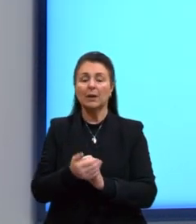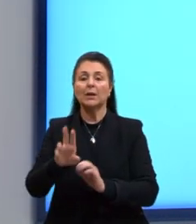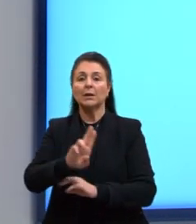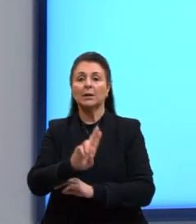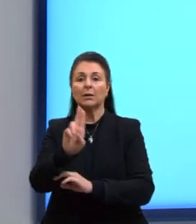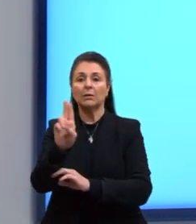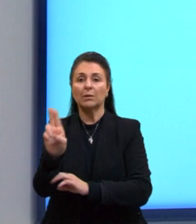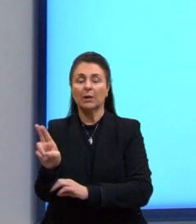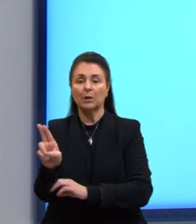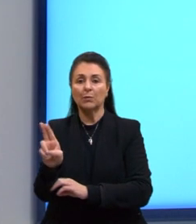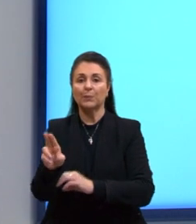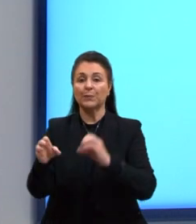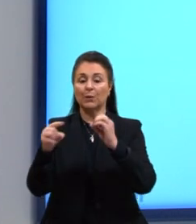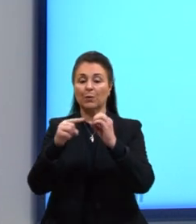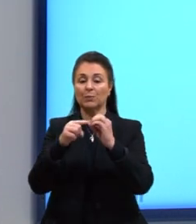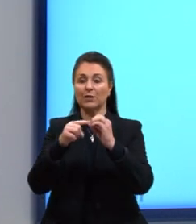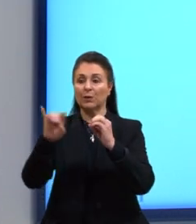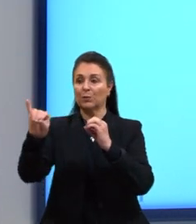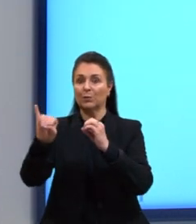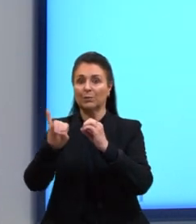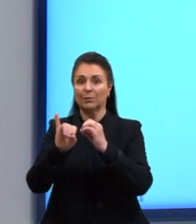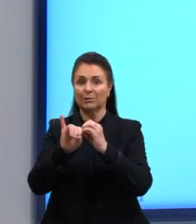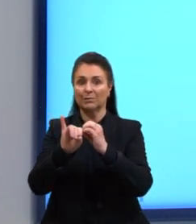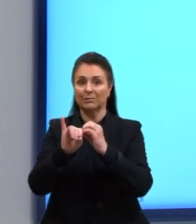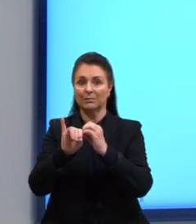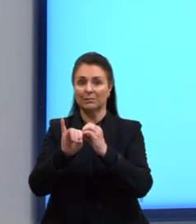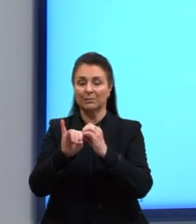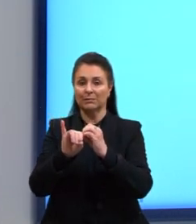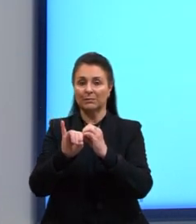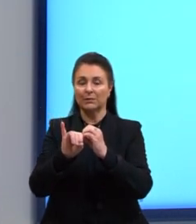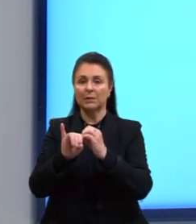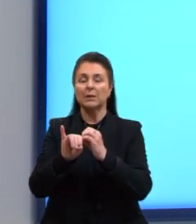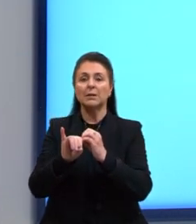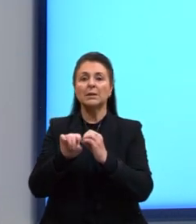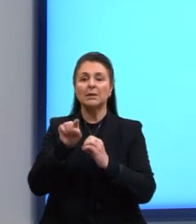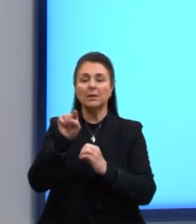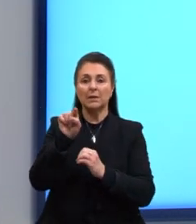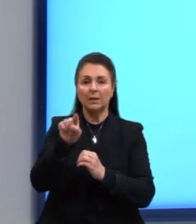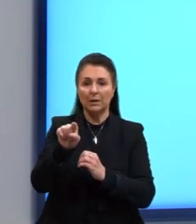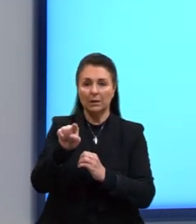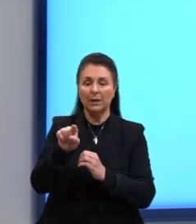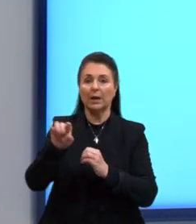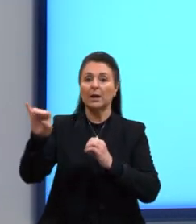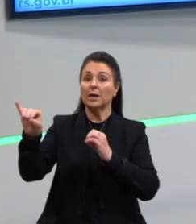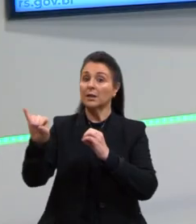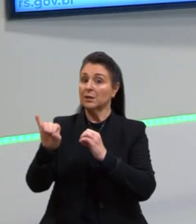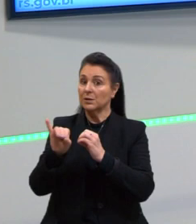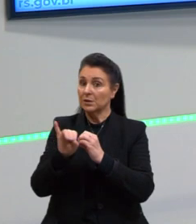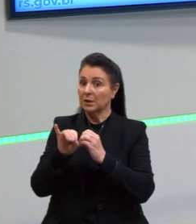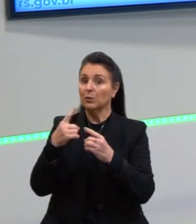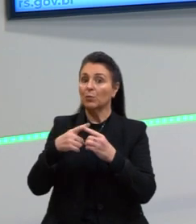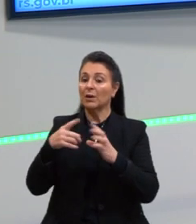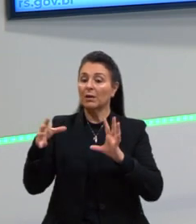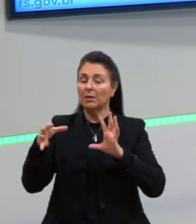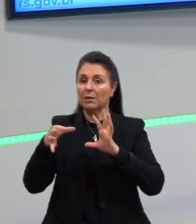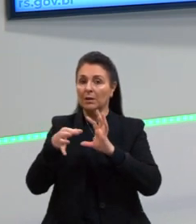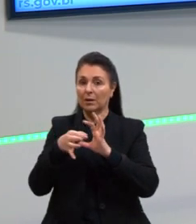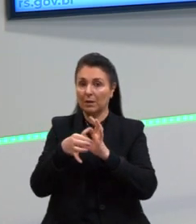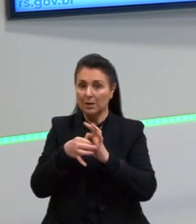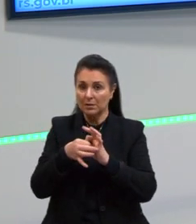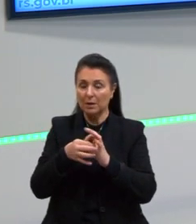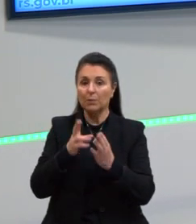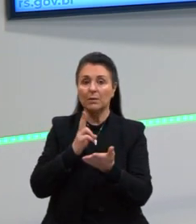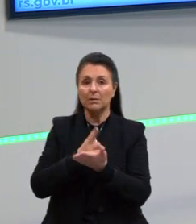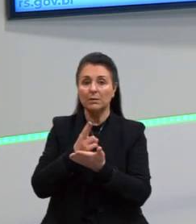chamado de objeto indireto. E ele é indireto porque a ligação dele vai ser